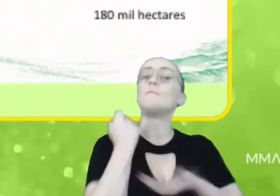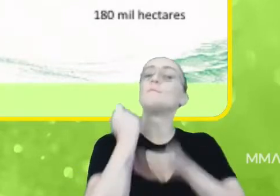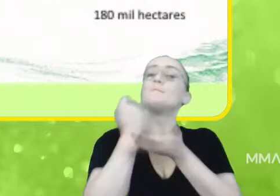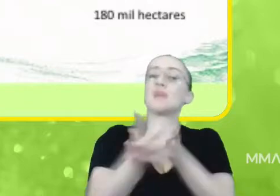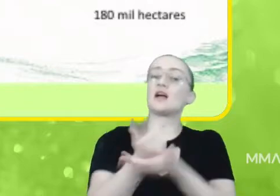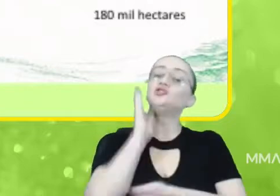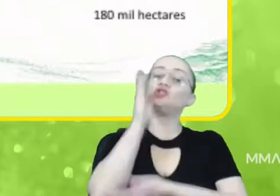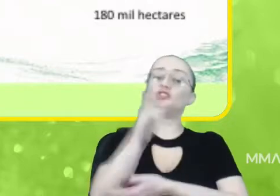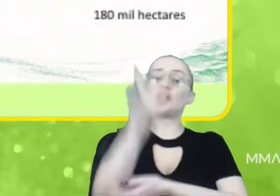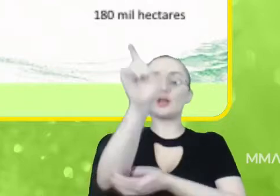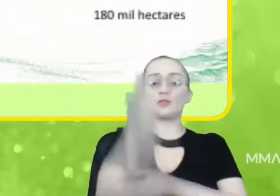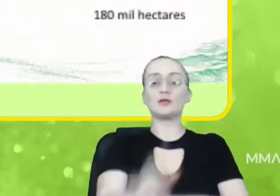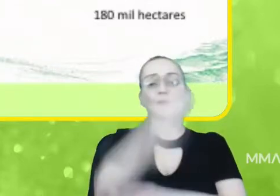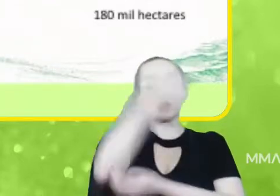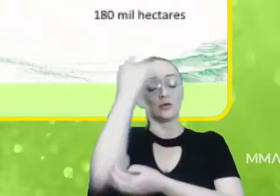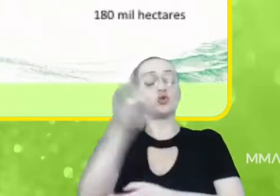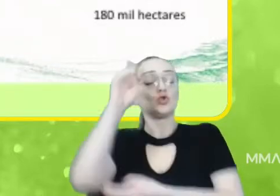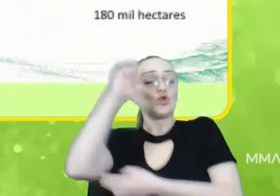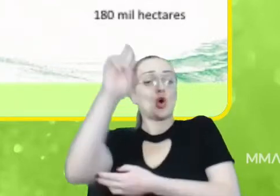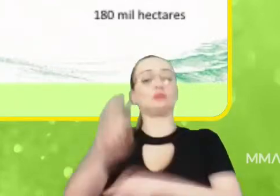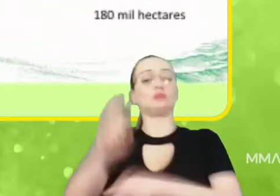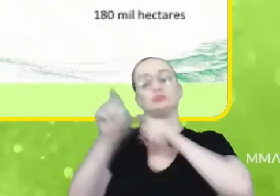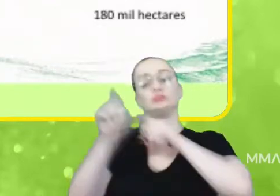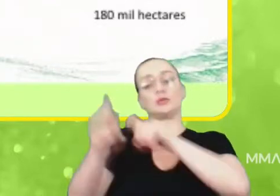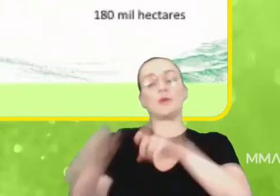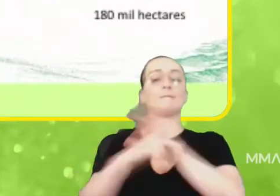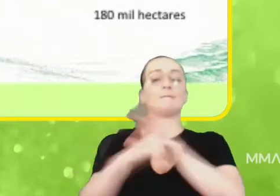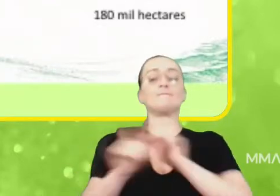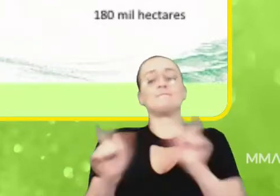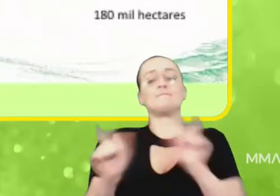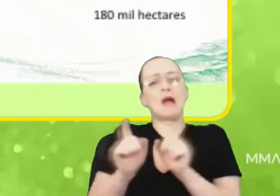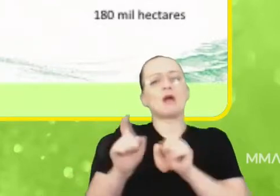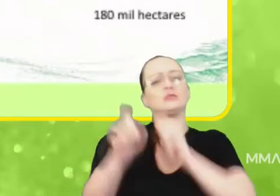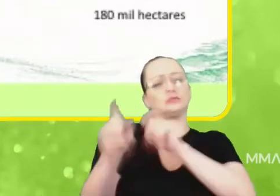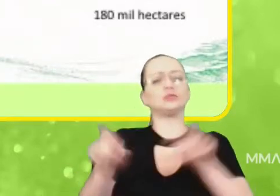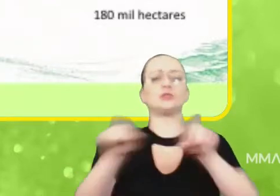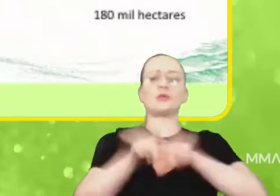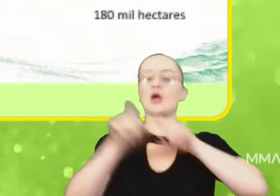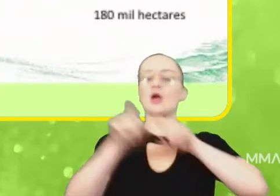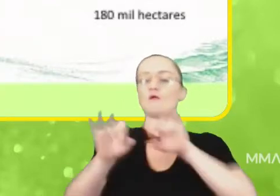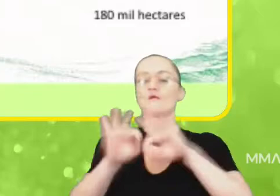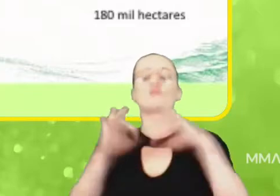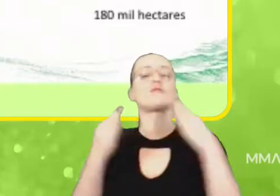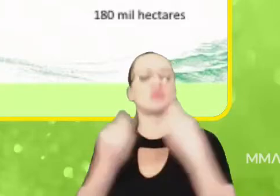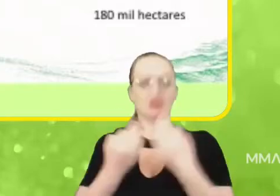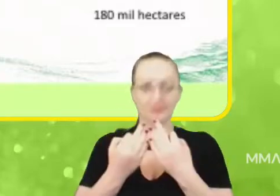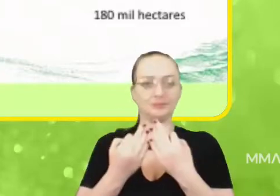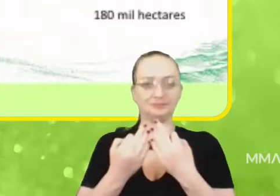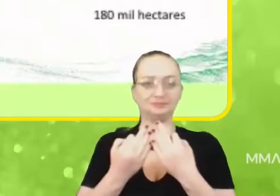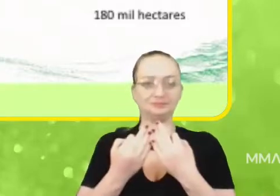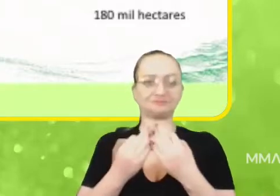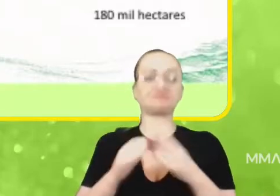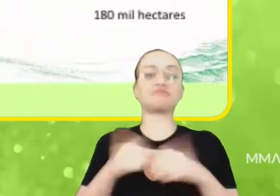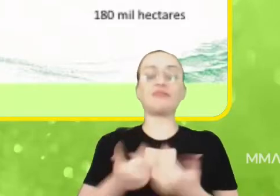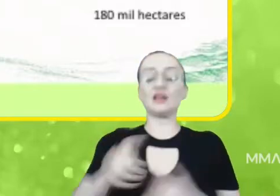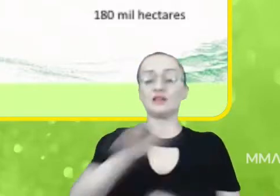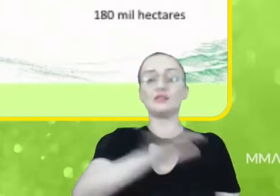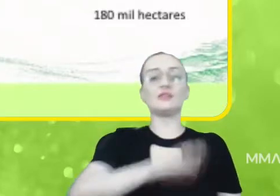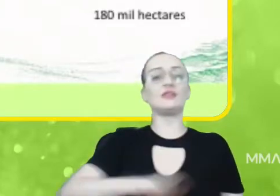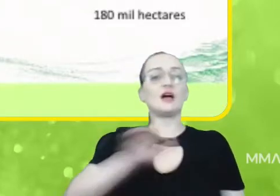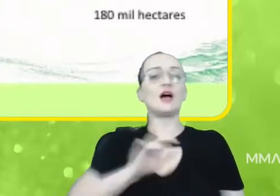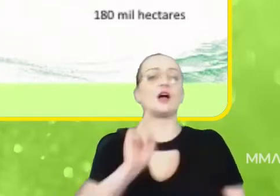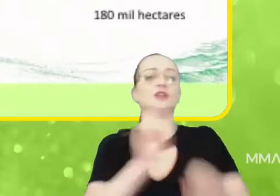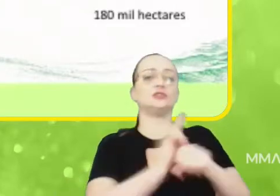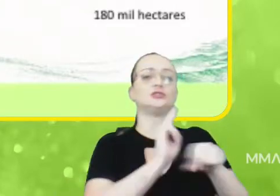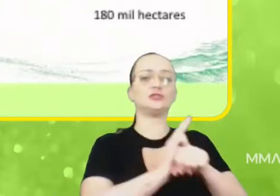o proprietário rural, para o pequeno proprietário rural e o agricultor familiar, nas suas áreas de preservação